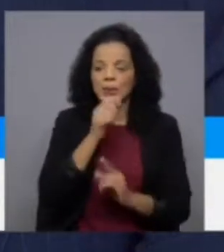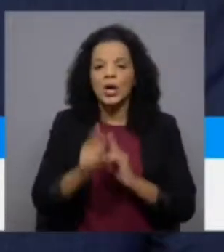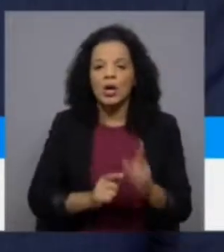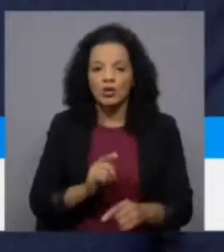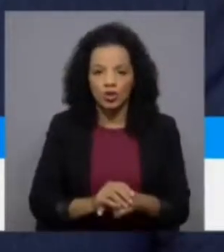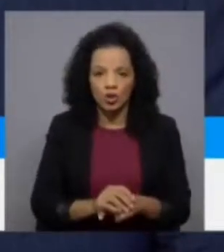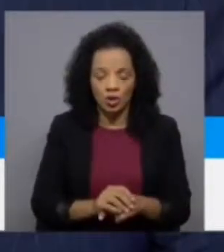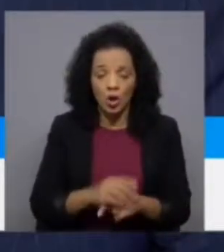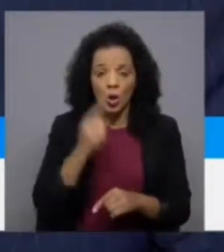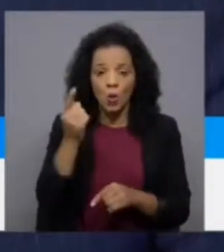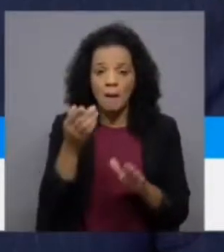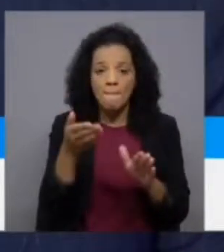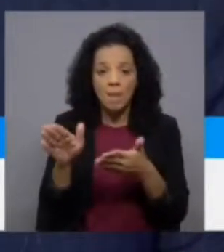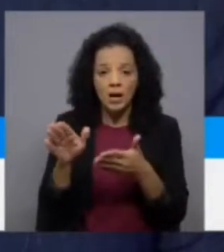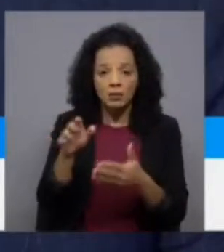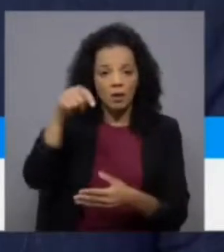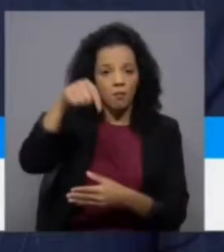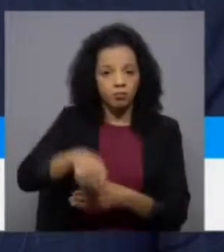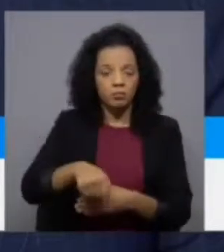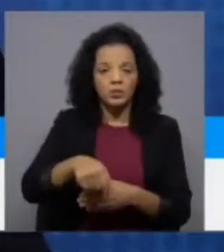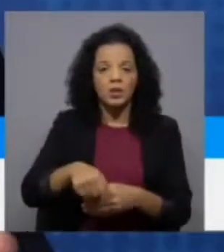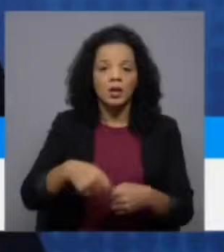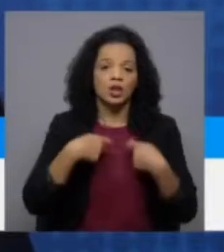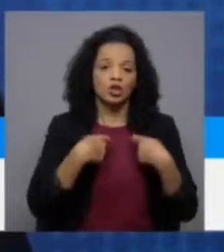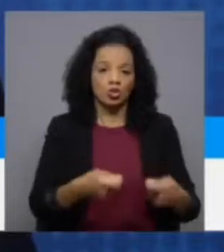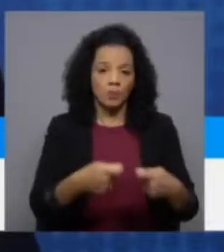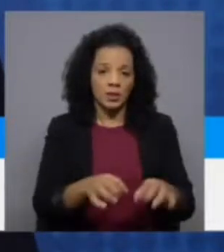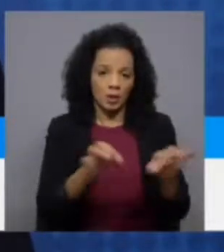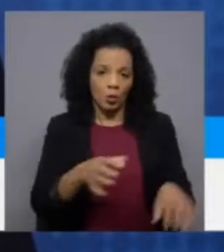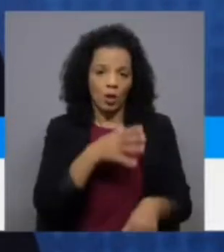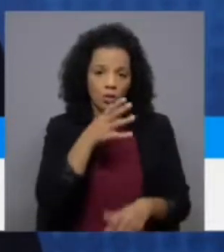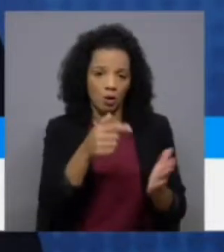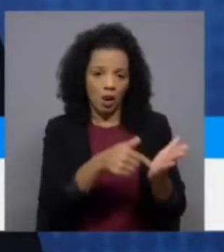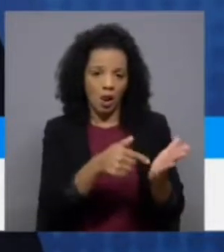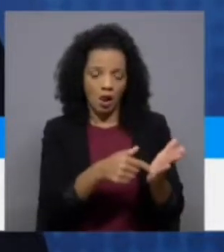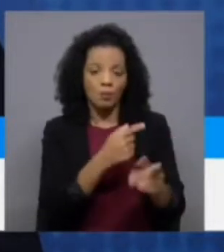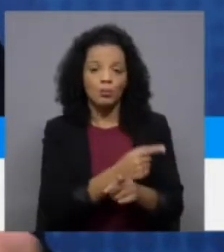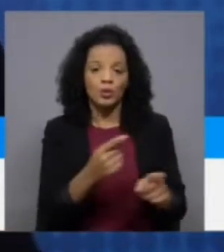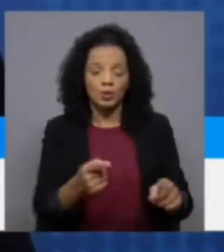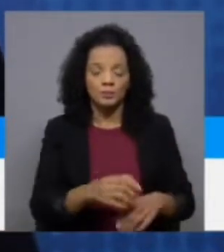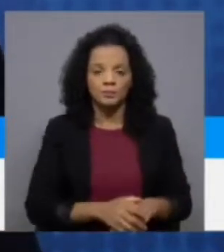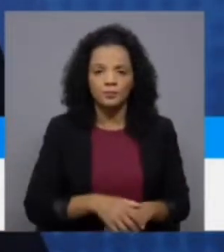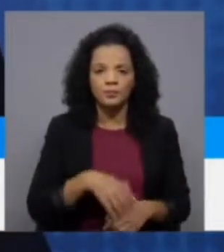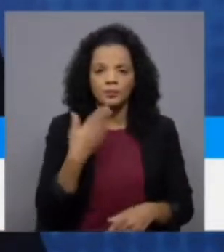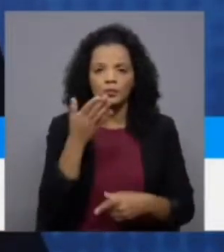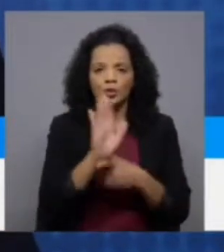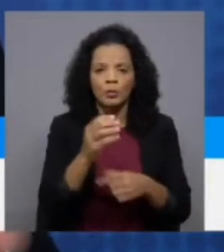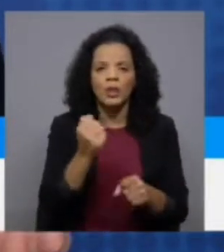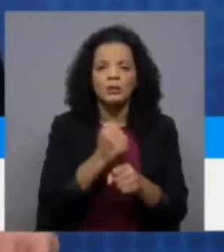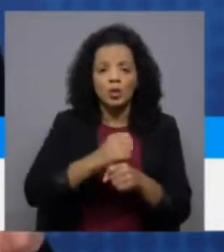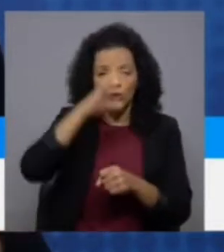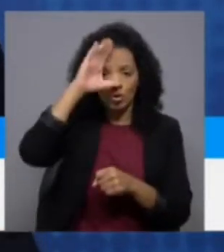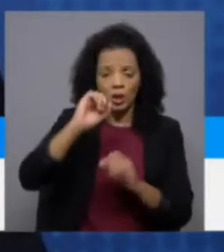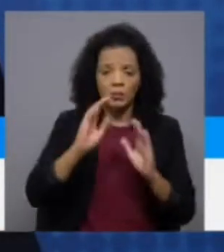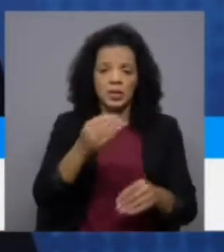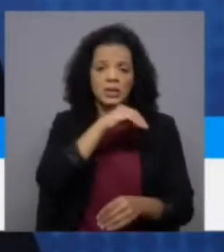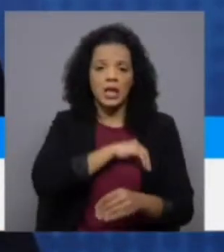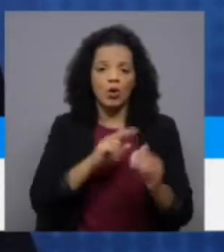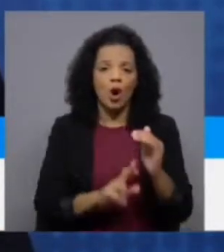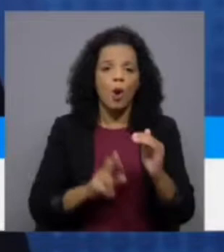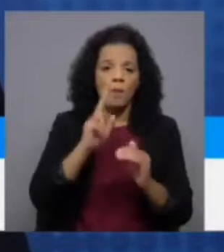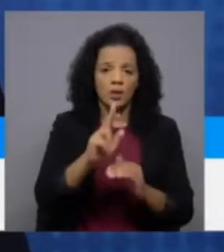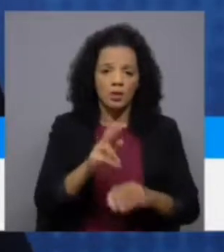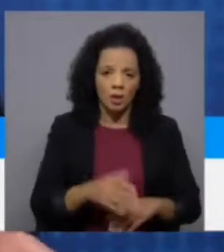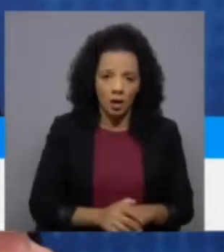parte que está logo consignada ao aumento de despesa, como eu aqui digo, na exata medida em que os funcionários públicos têm de ter aumentos salariais. Vamos pôr